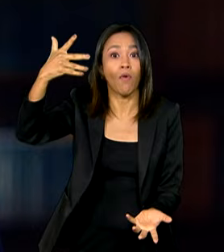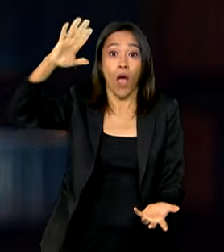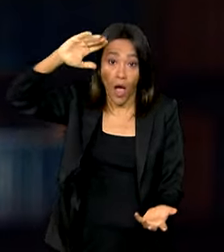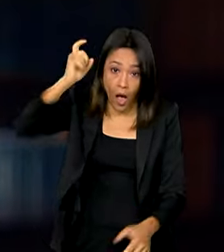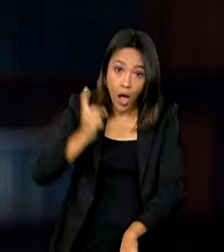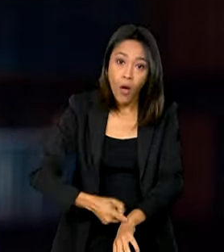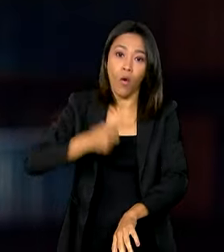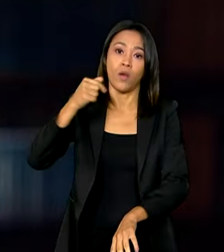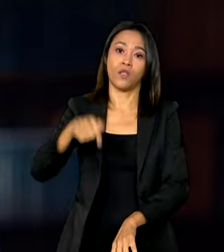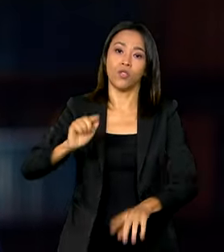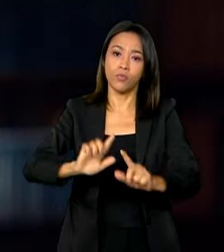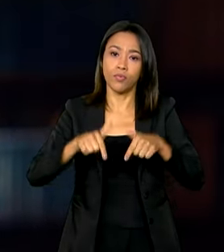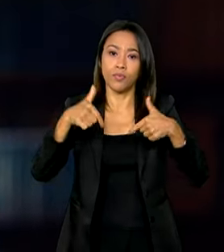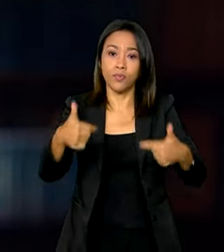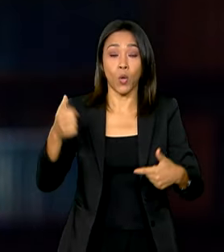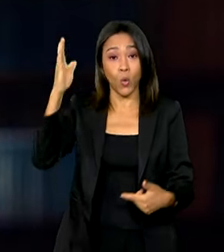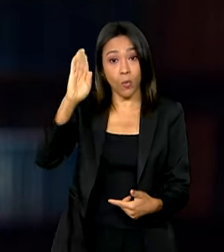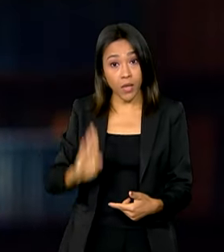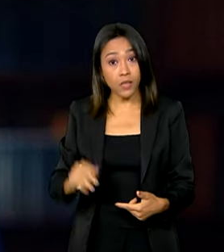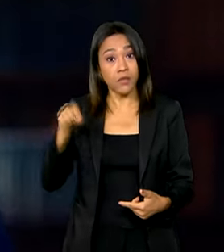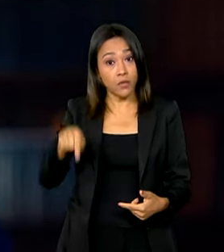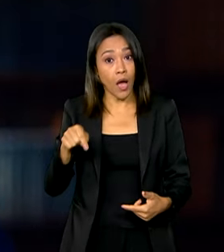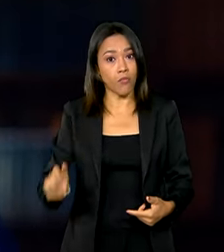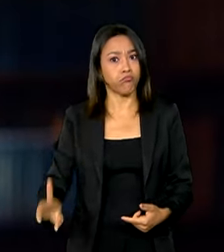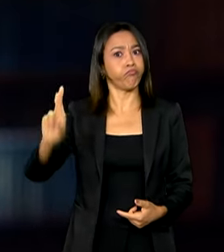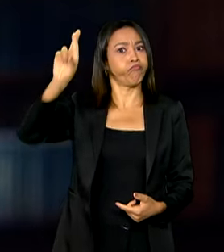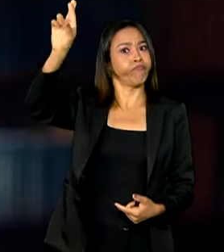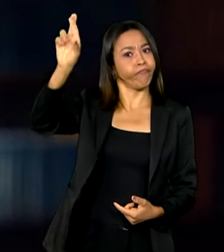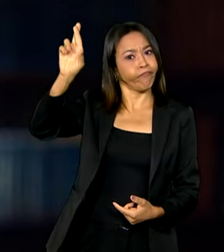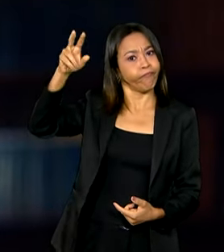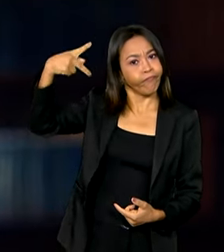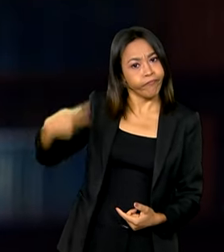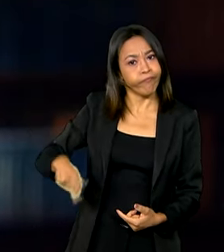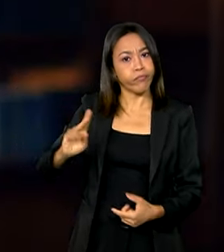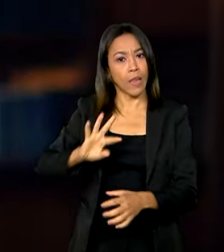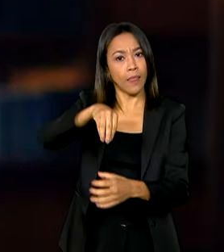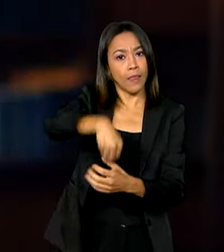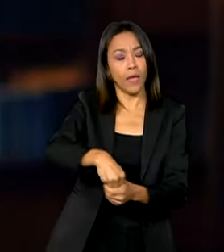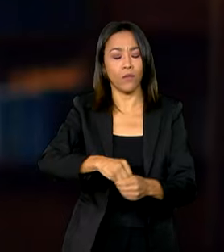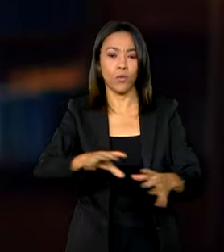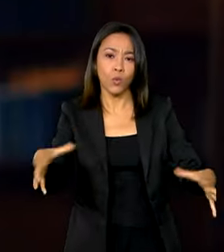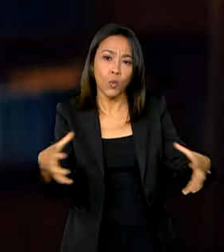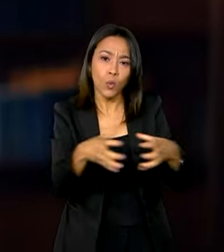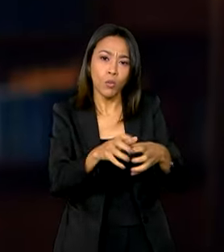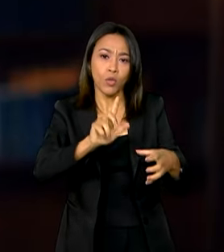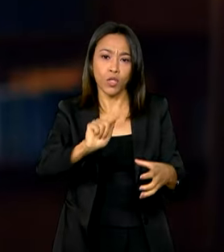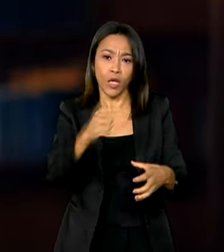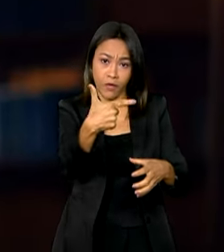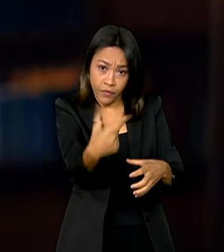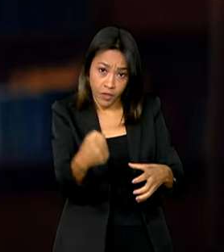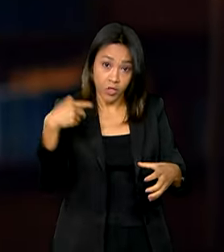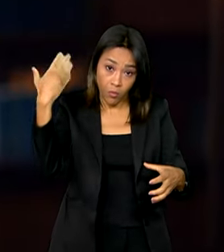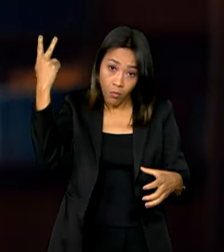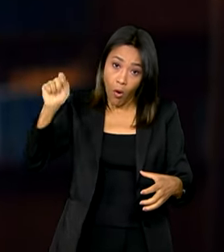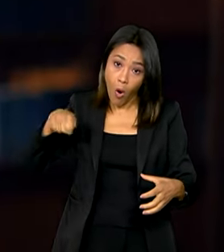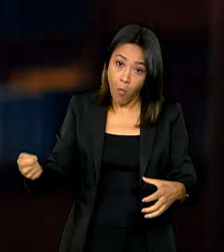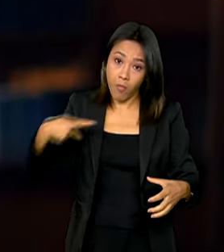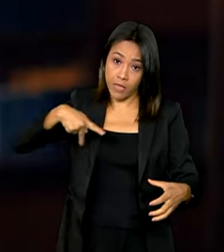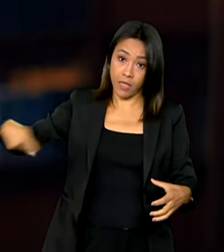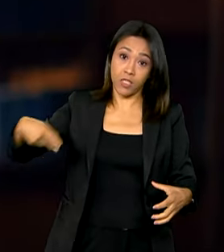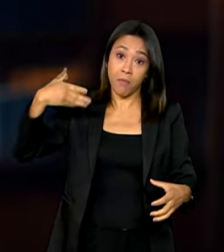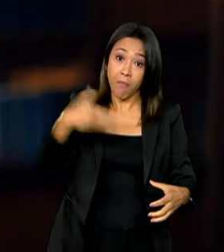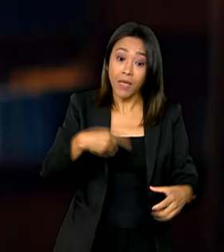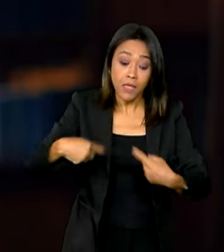dando novo impulso à reforma da governança global na sua presidência do G20. Mas esse debate também precisa ser